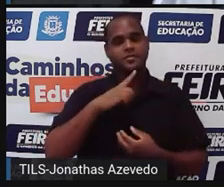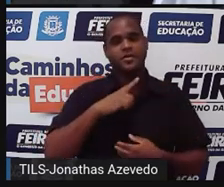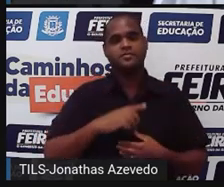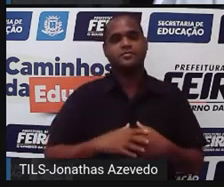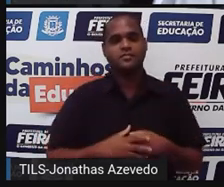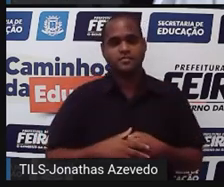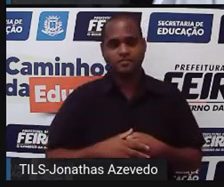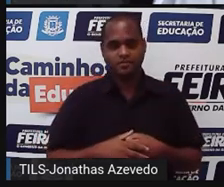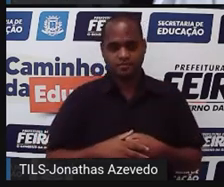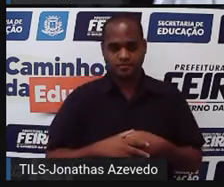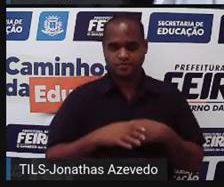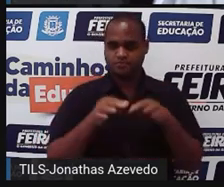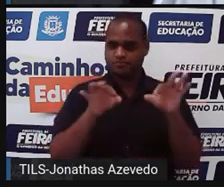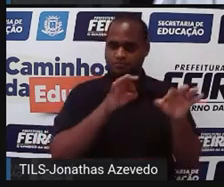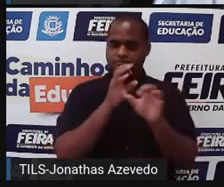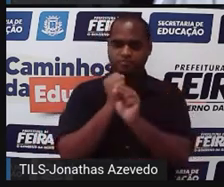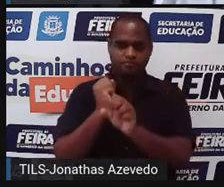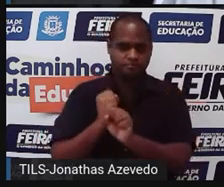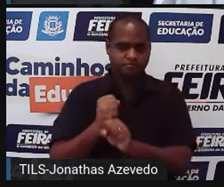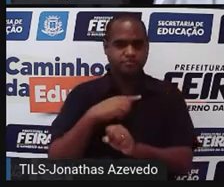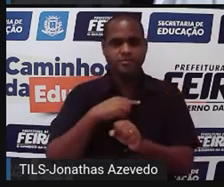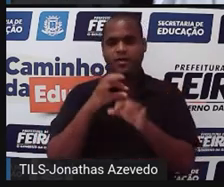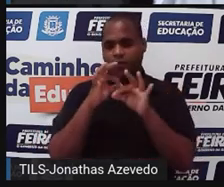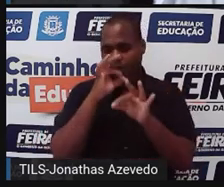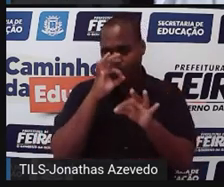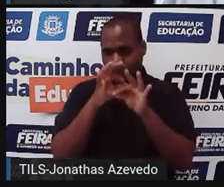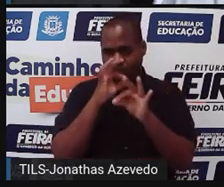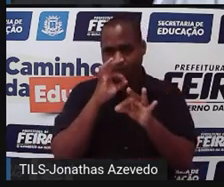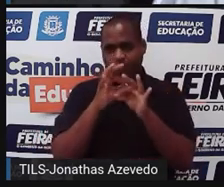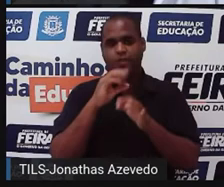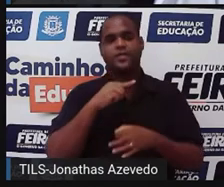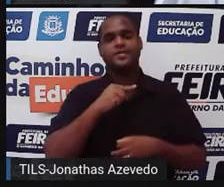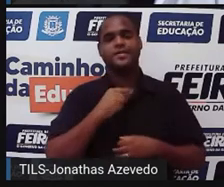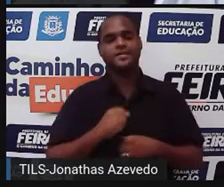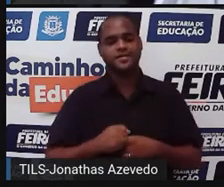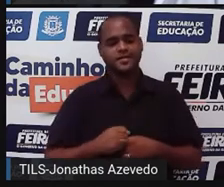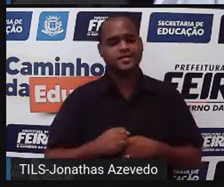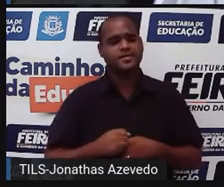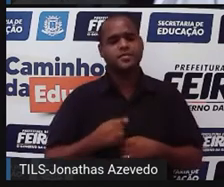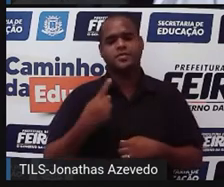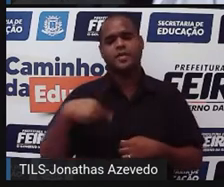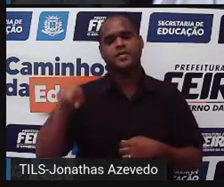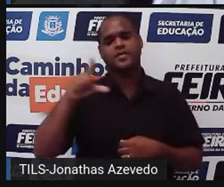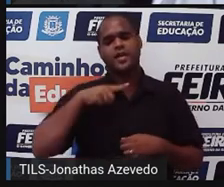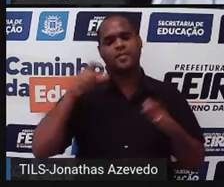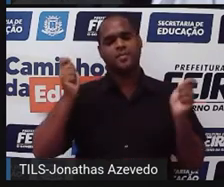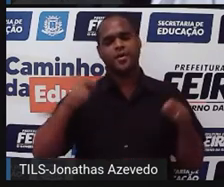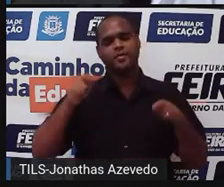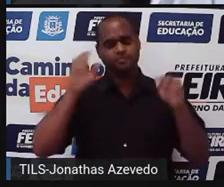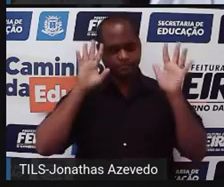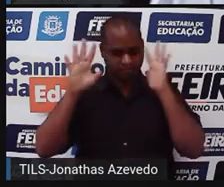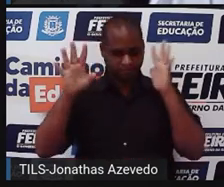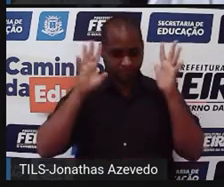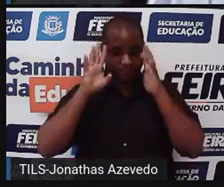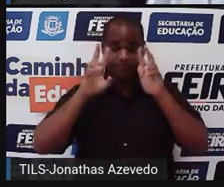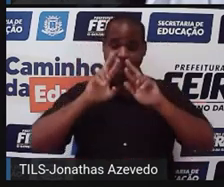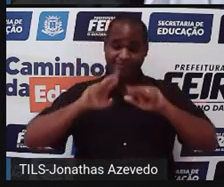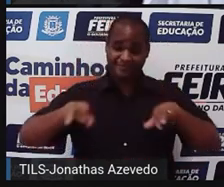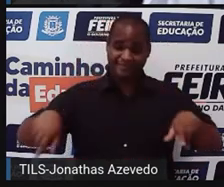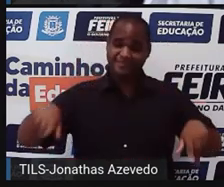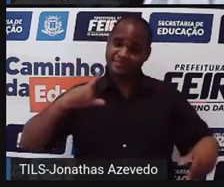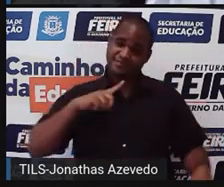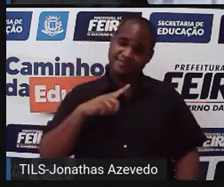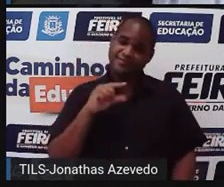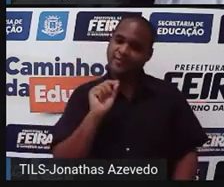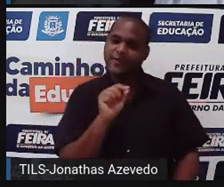que é em relação à quantidade de canudos, né, e aí a gente pode pensar, separar isso em quantidade de canudos